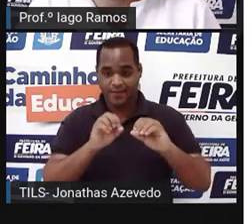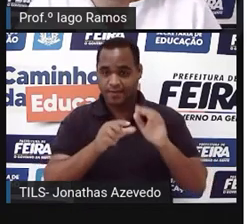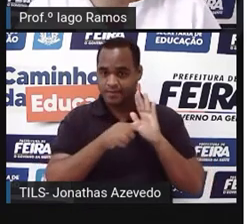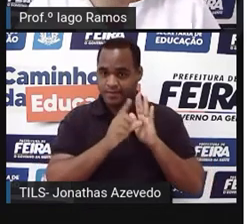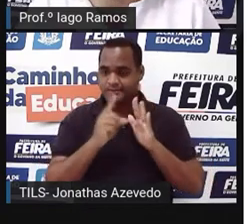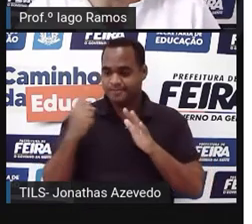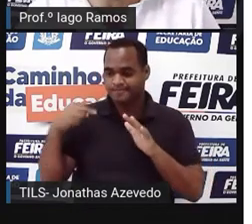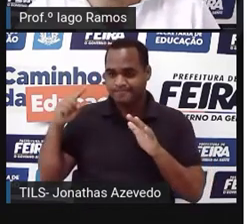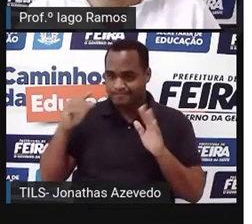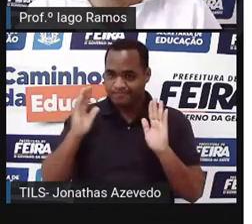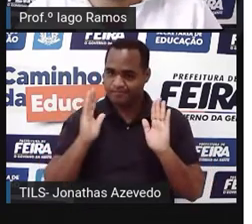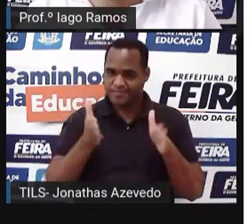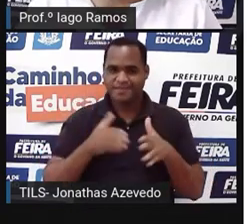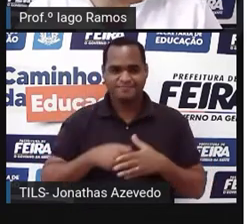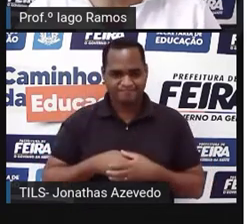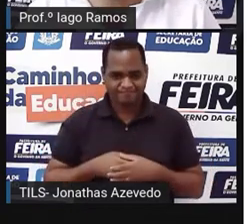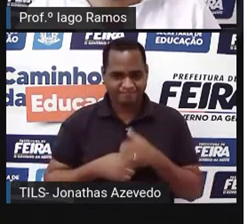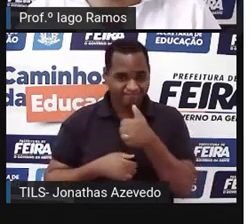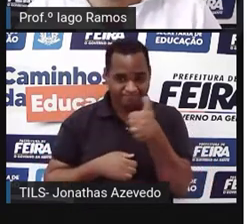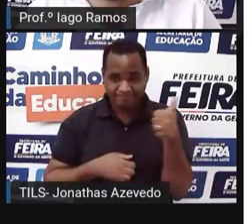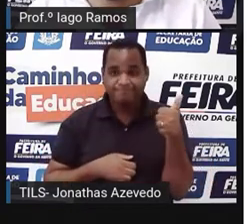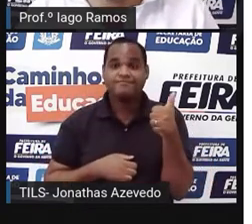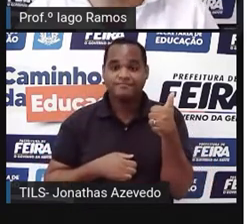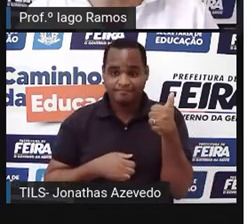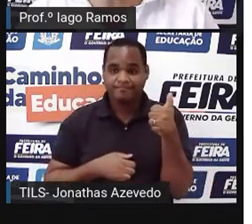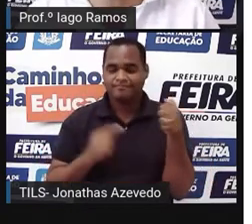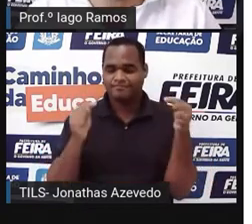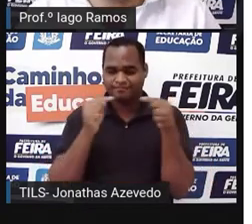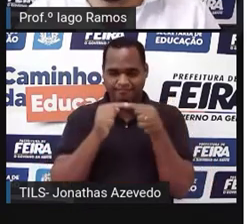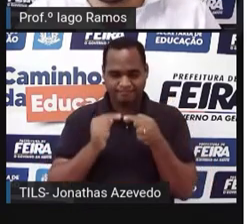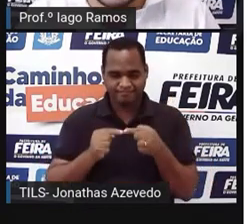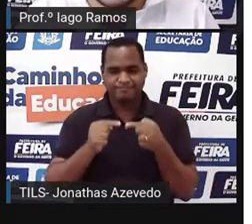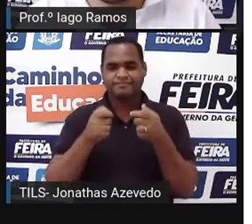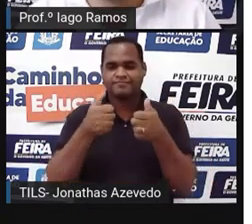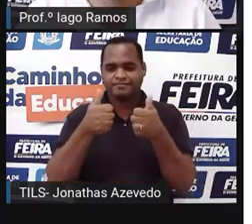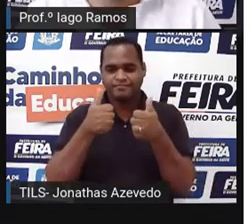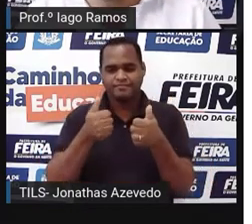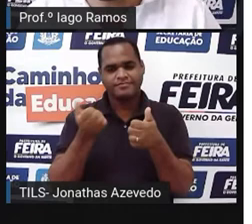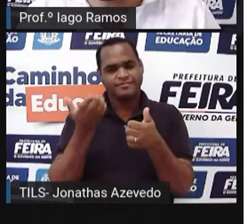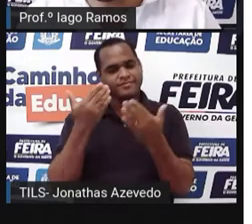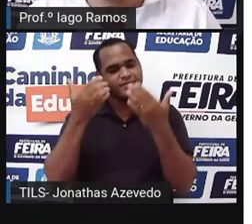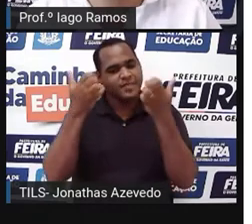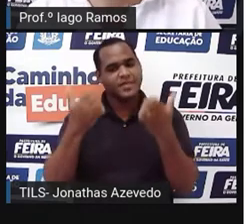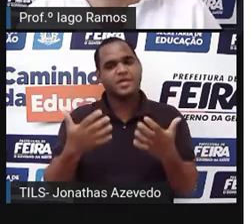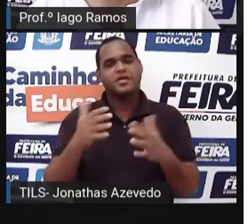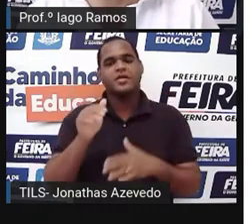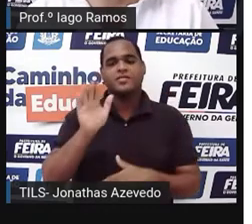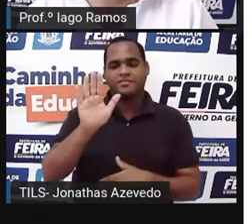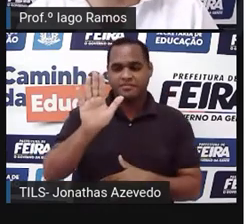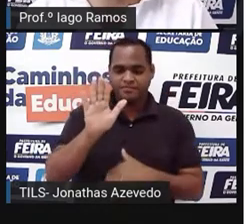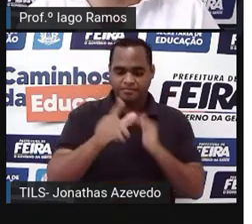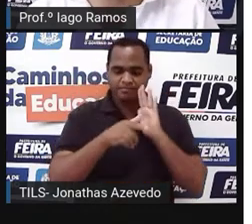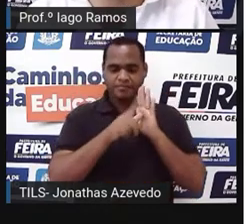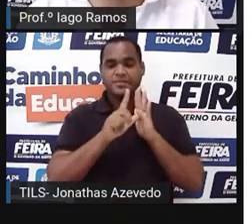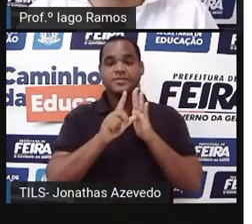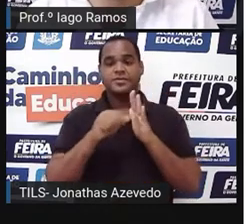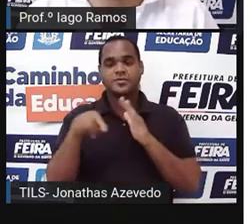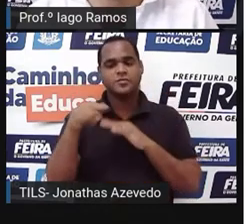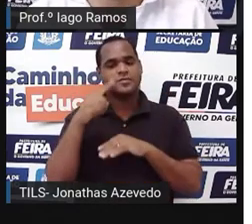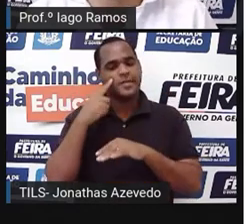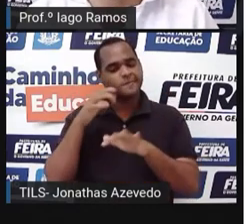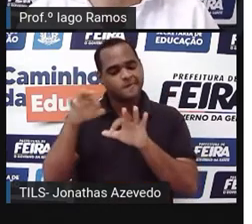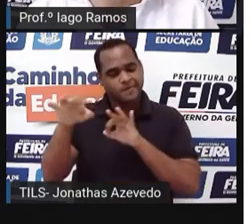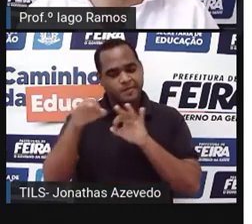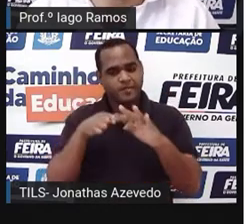a essa, tá bom? Beleza? Então é isso, vamos lá. Mas, antes de a gente entrar nessa